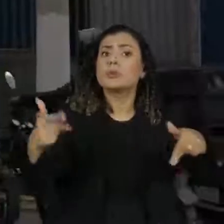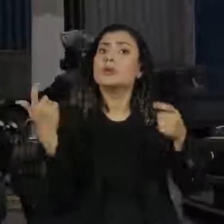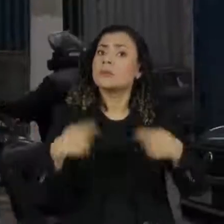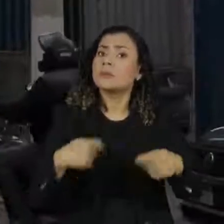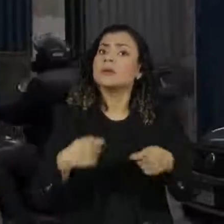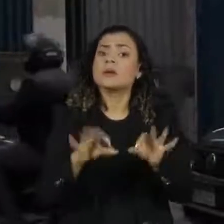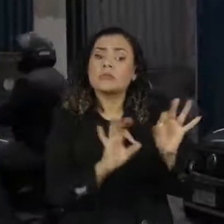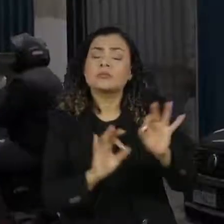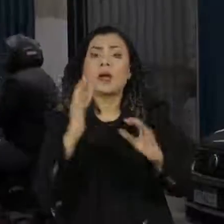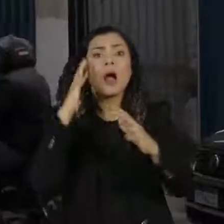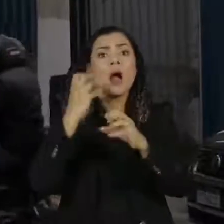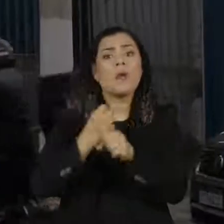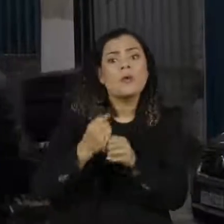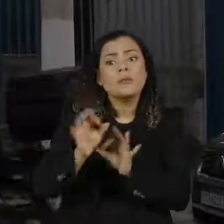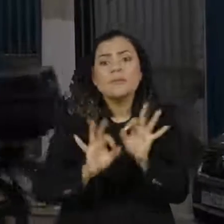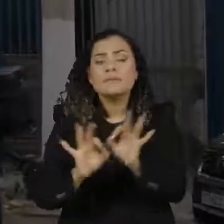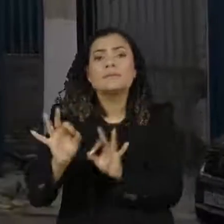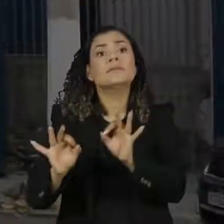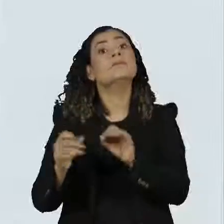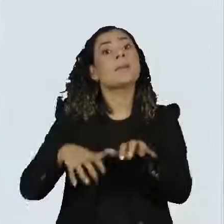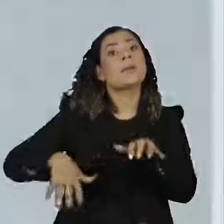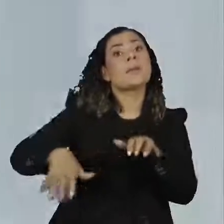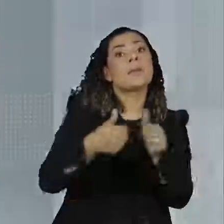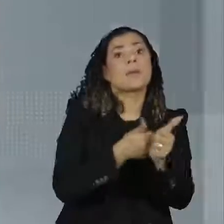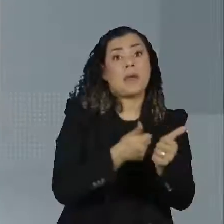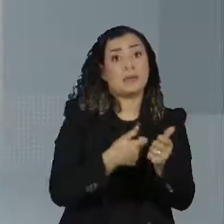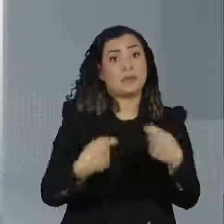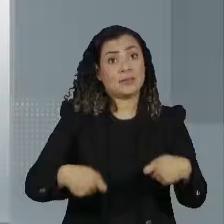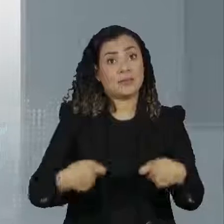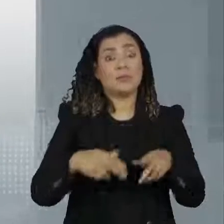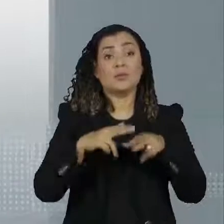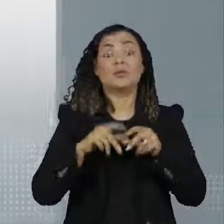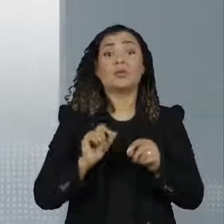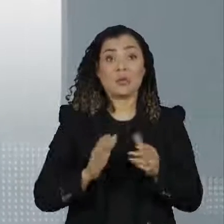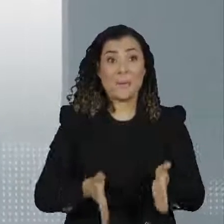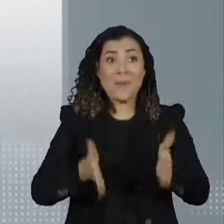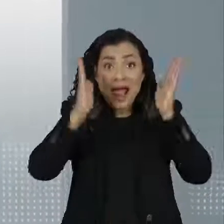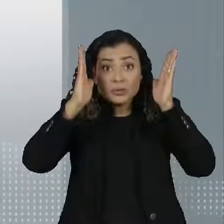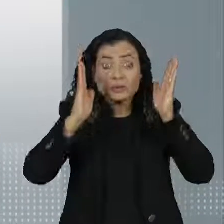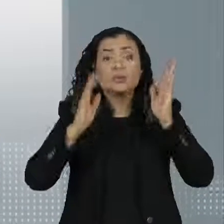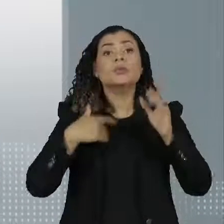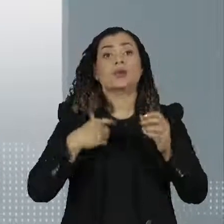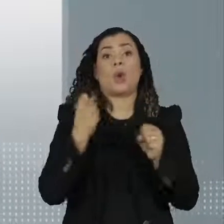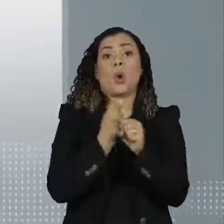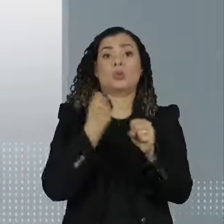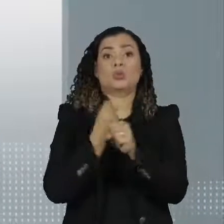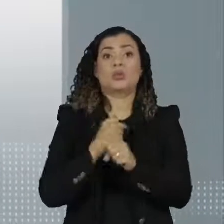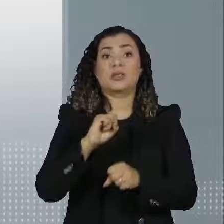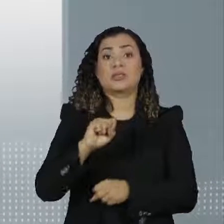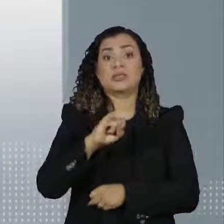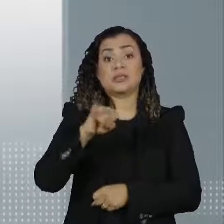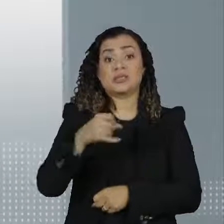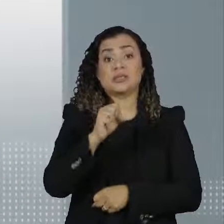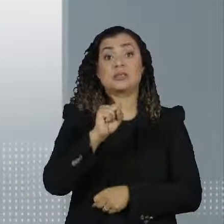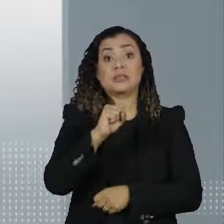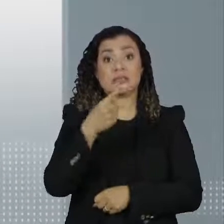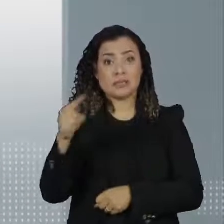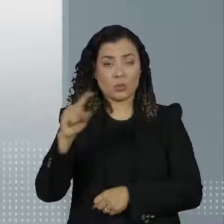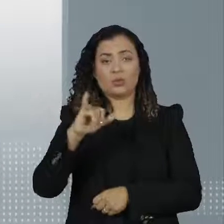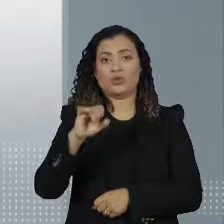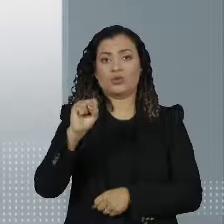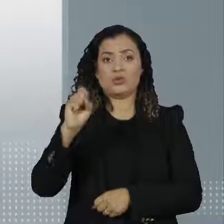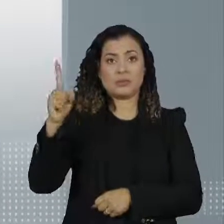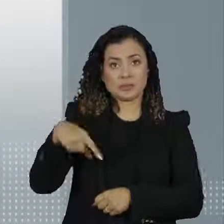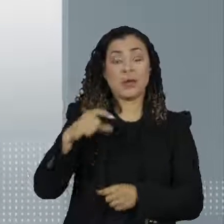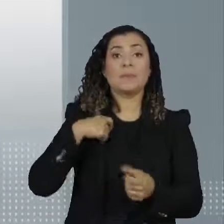precisam ser feitas pela prefeitura no entorno. No caso do Itaimbibi, a construtora São José precisava pagar pelos certificados de